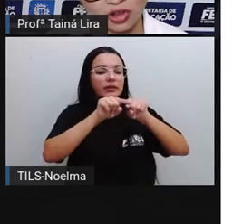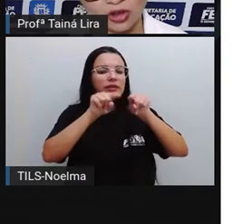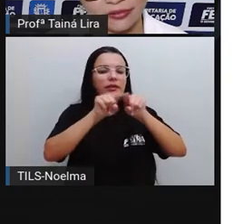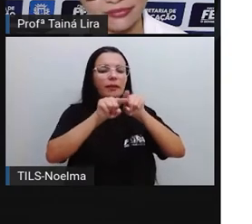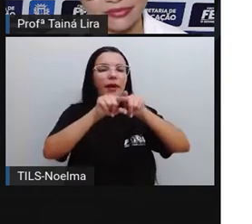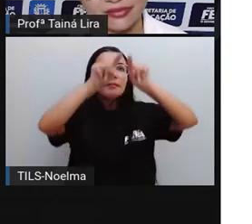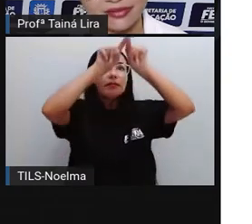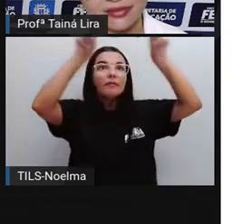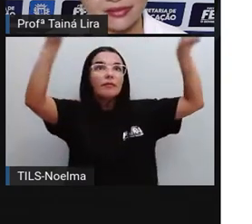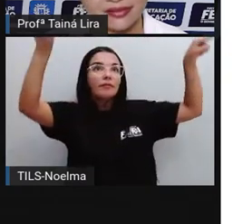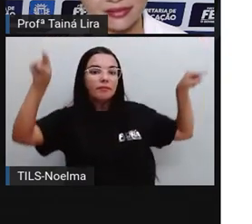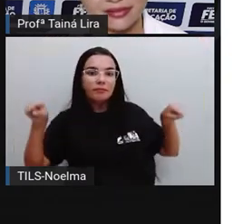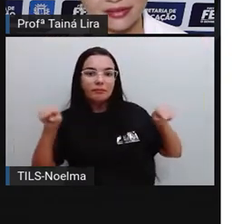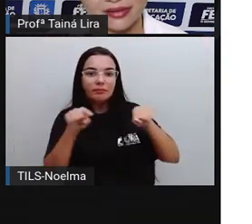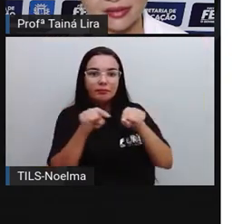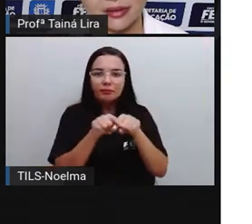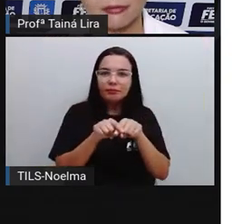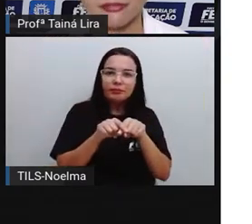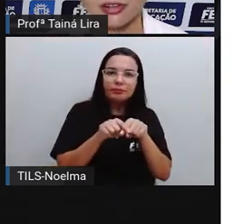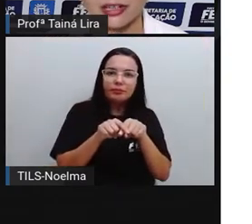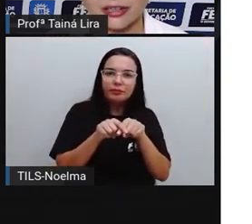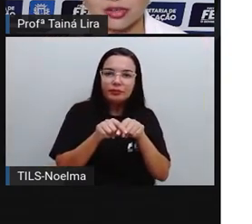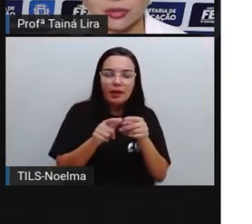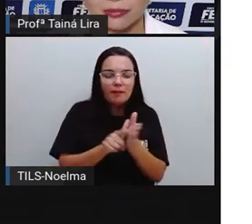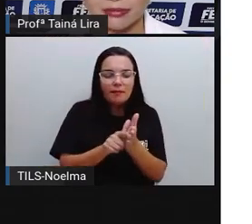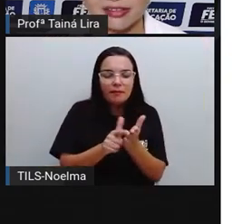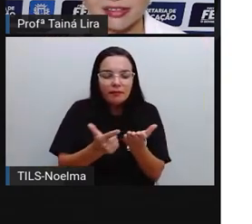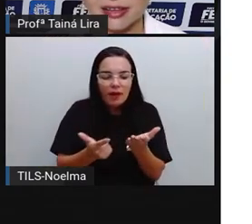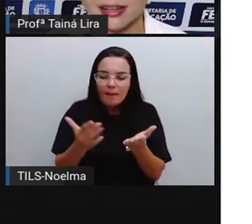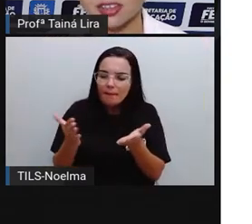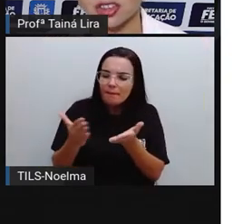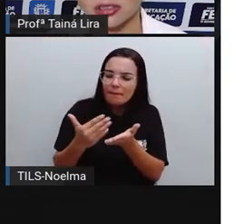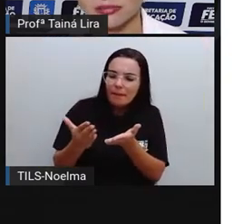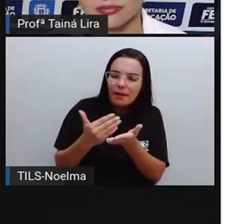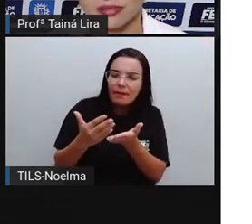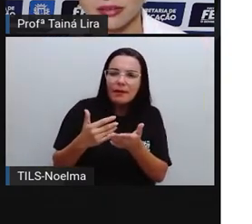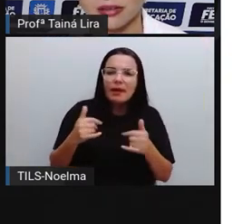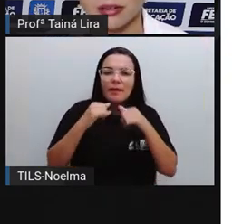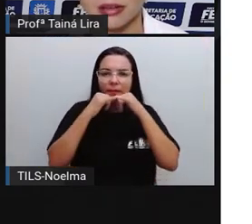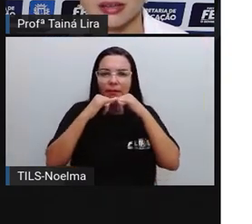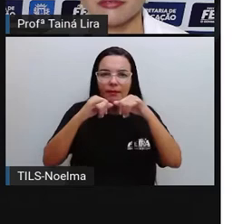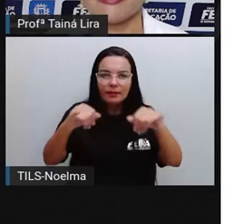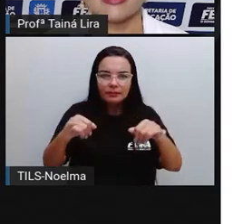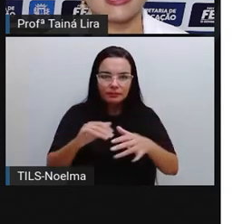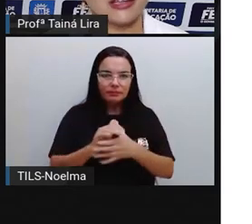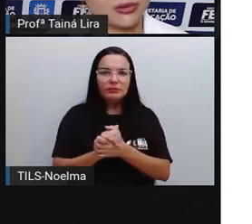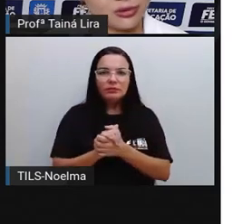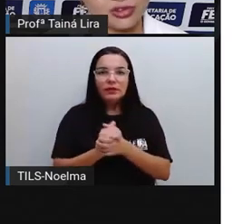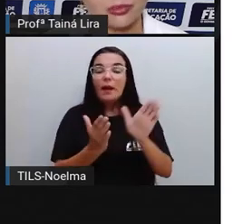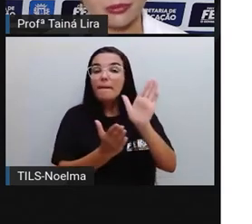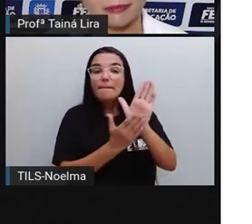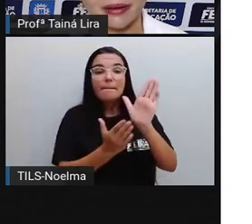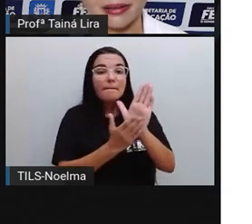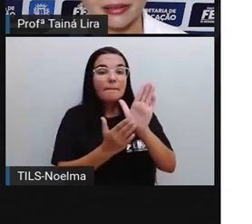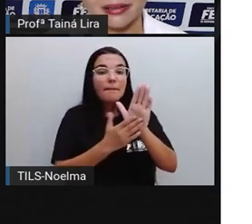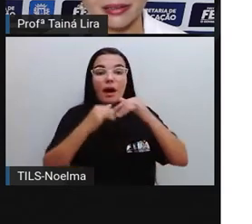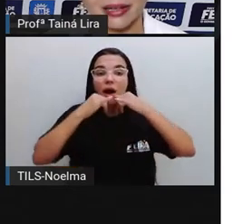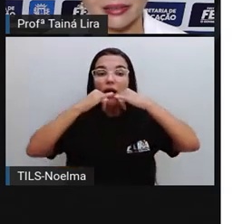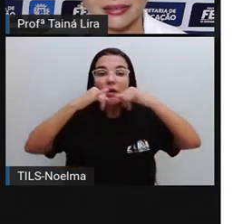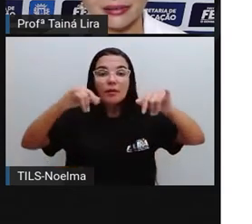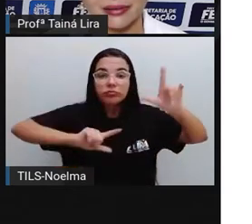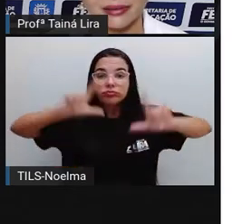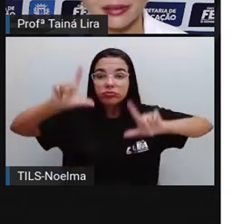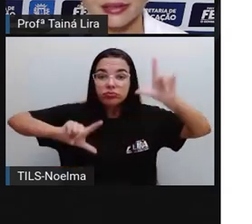altidó, folhetos de publicidade, veículos de propaganda,